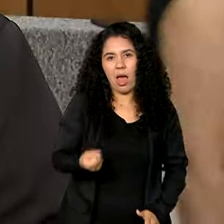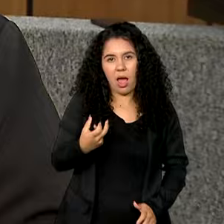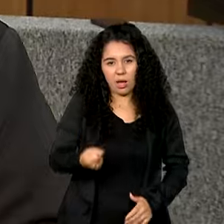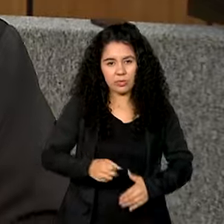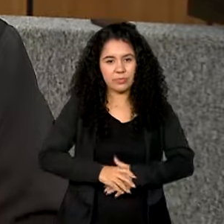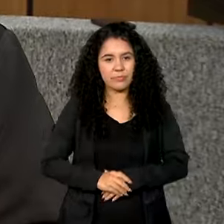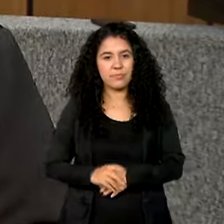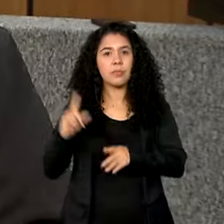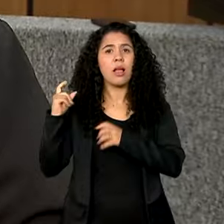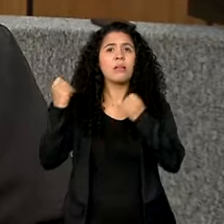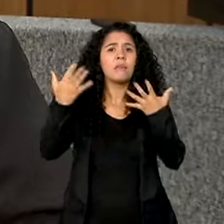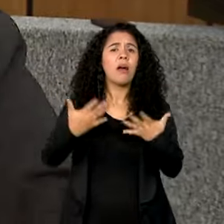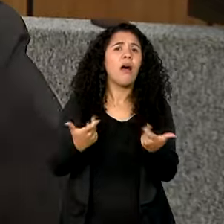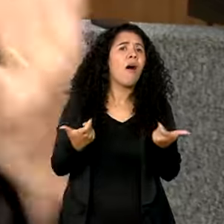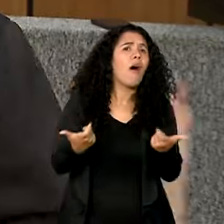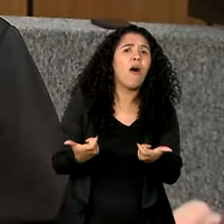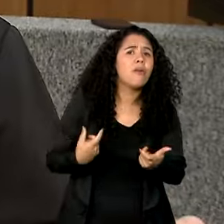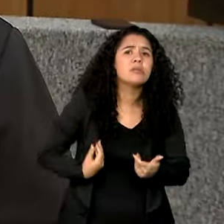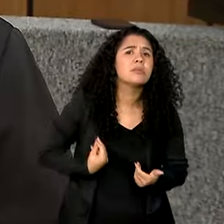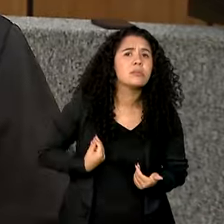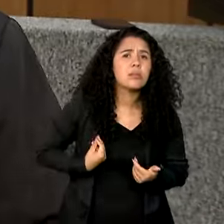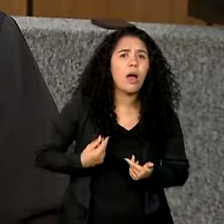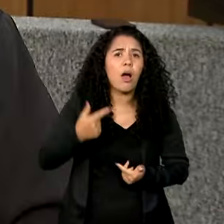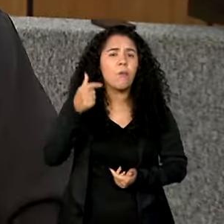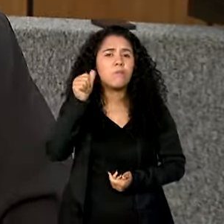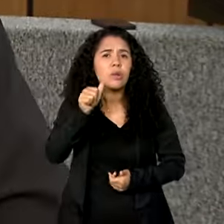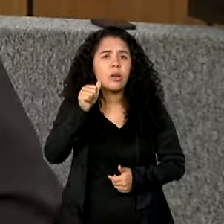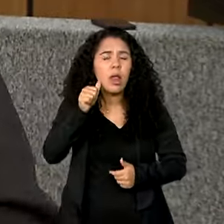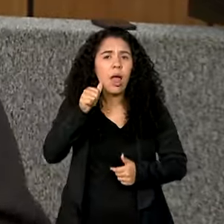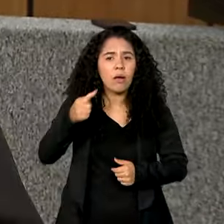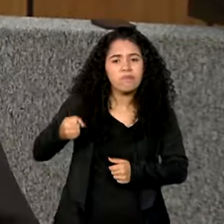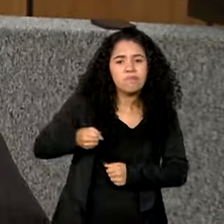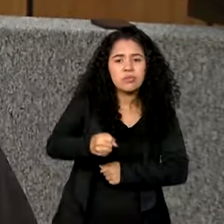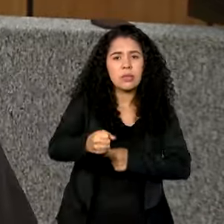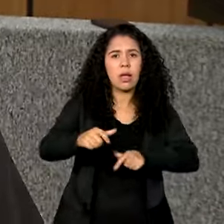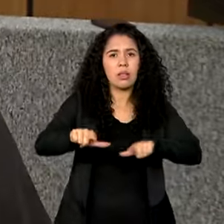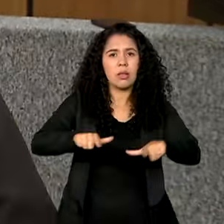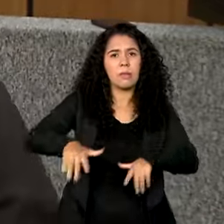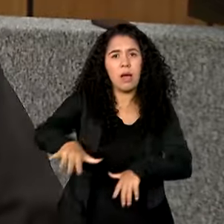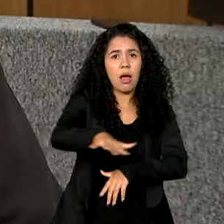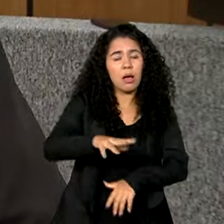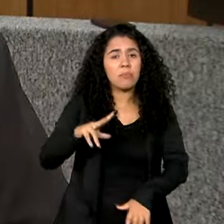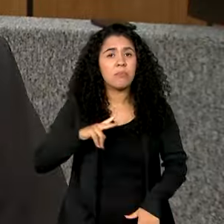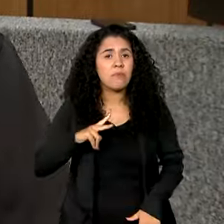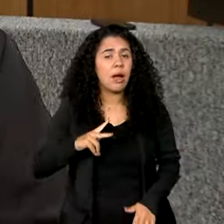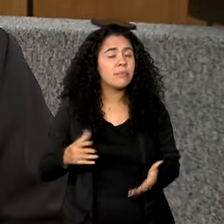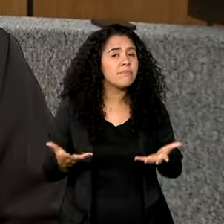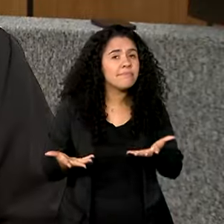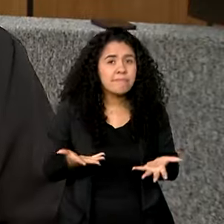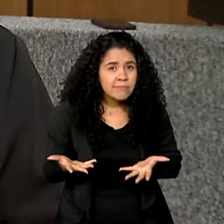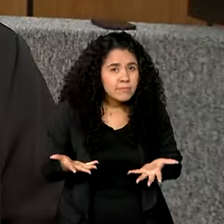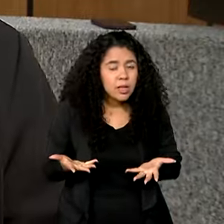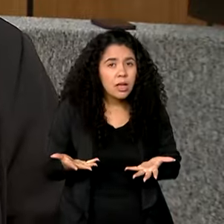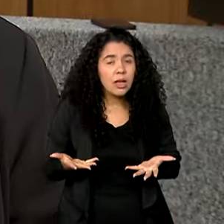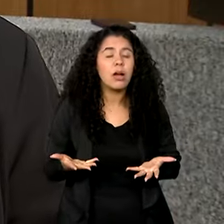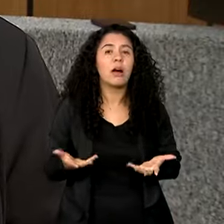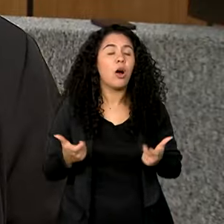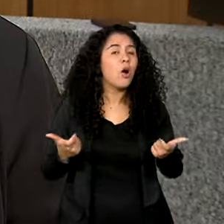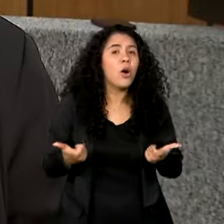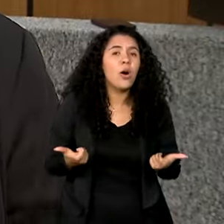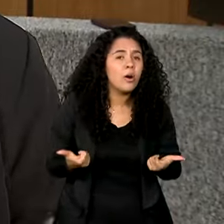Onde estão as mulheres hoje no mercado de trabalho, pelo menos no setor privado, estão as mulheres nos lugares